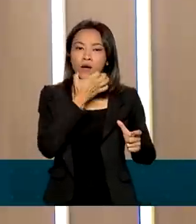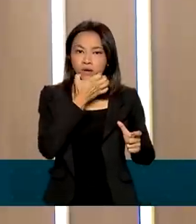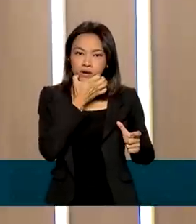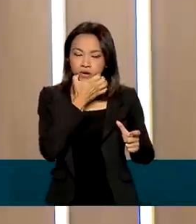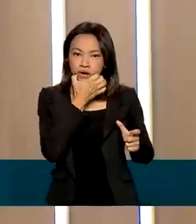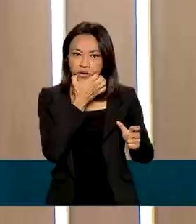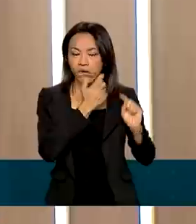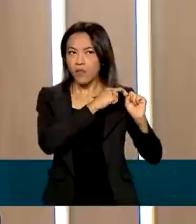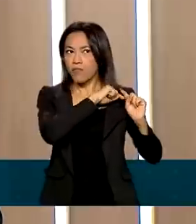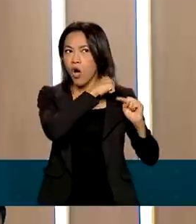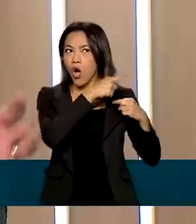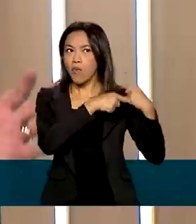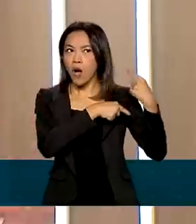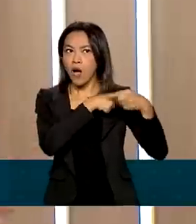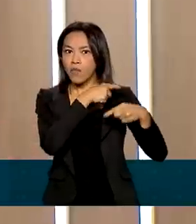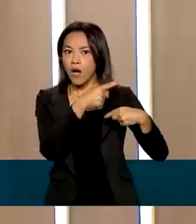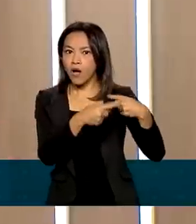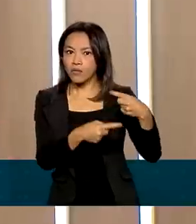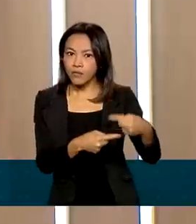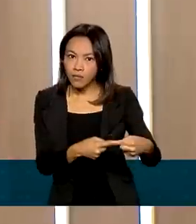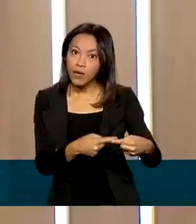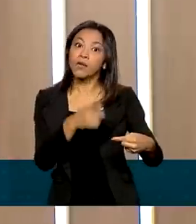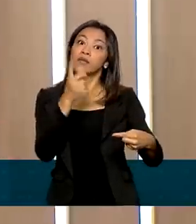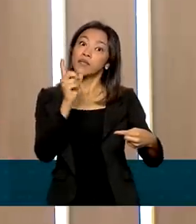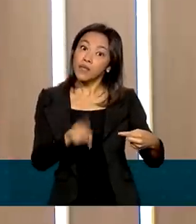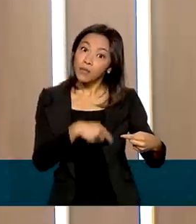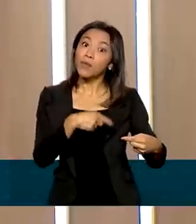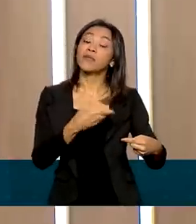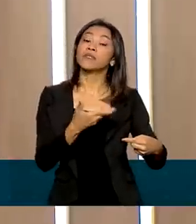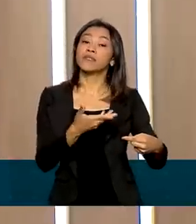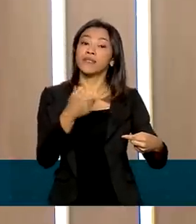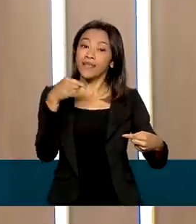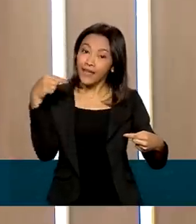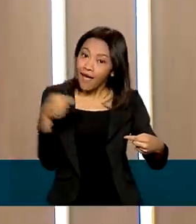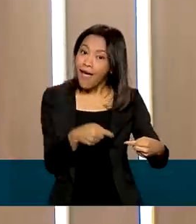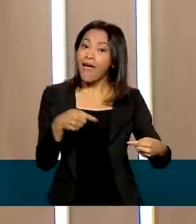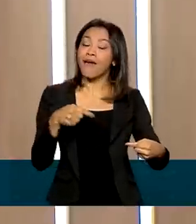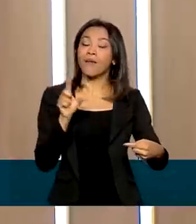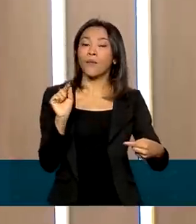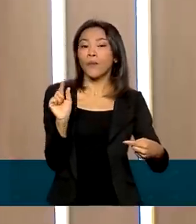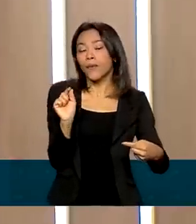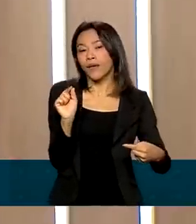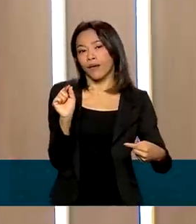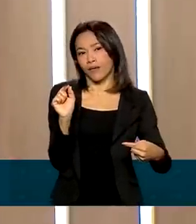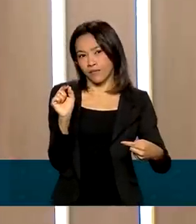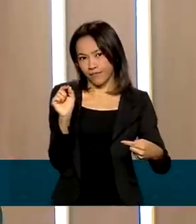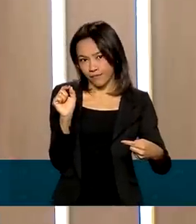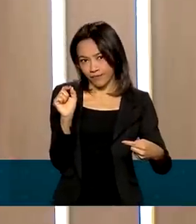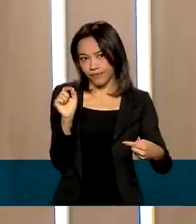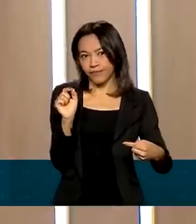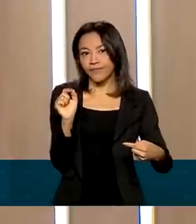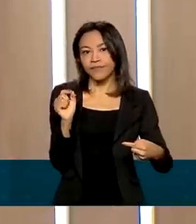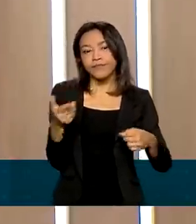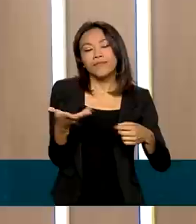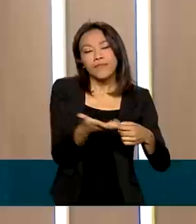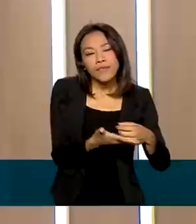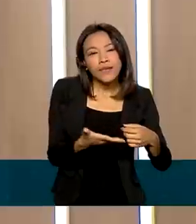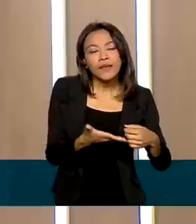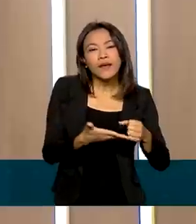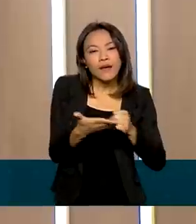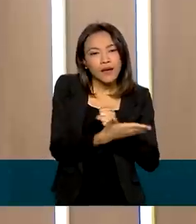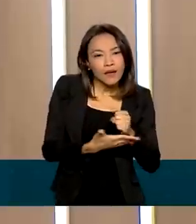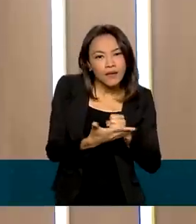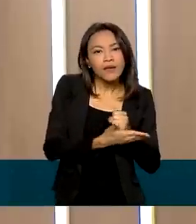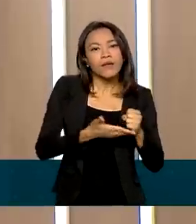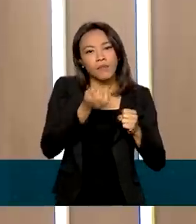mas, posteriormente, ele foi revogado pelo próprio Reino Unido, que o considerou como um entrave à livre negociação e